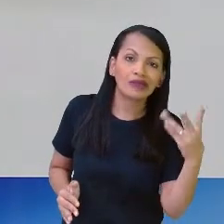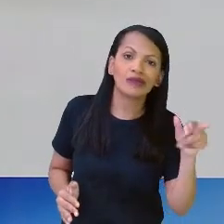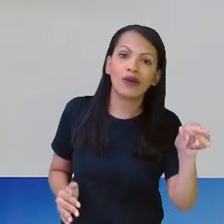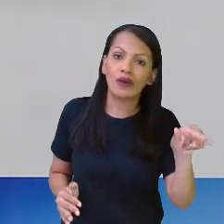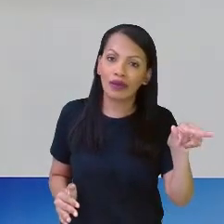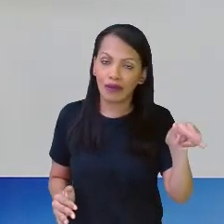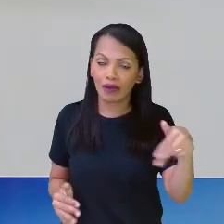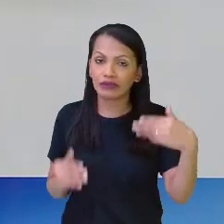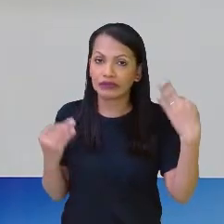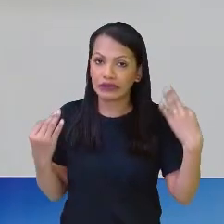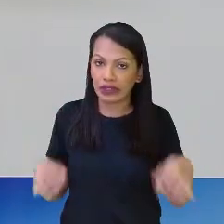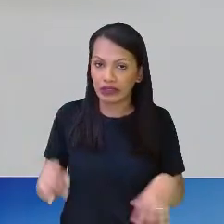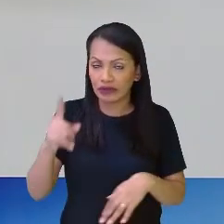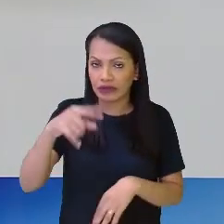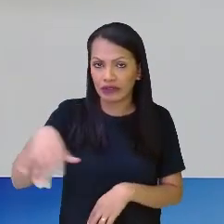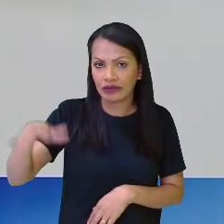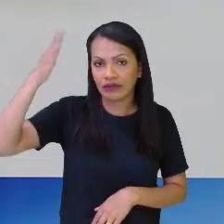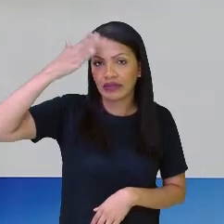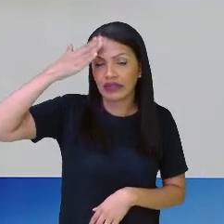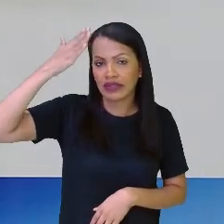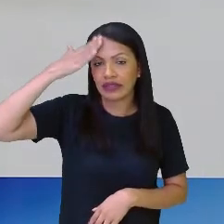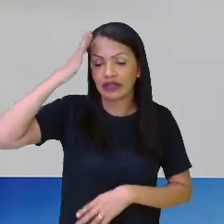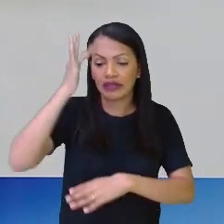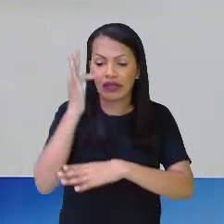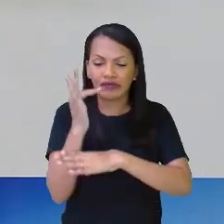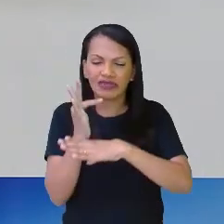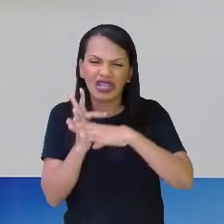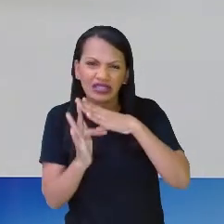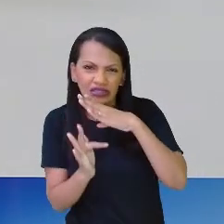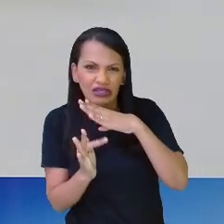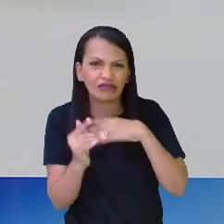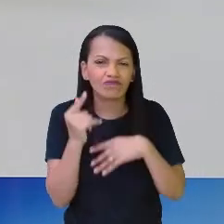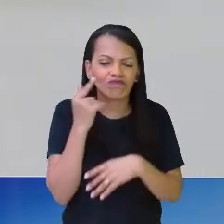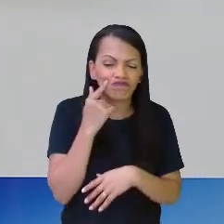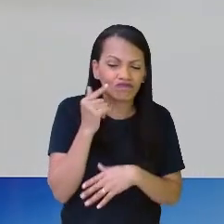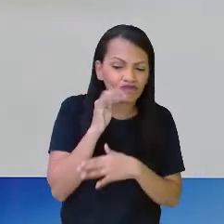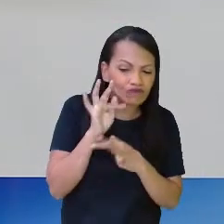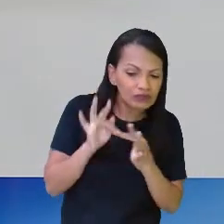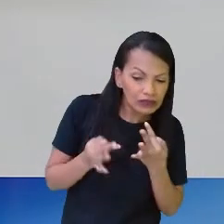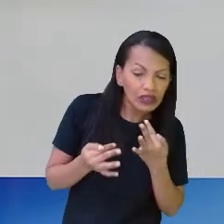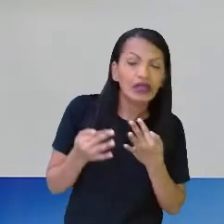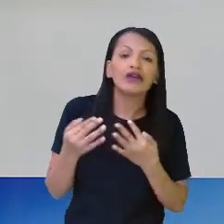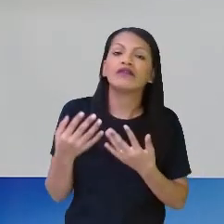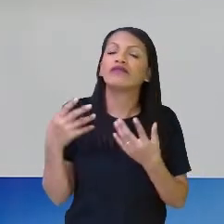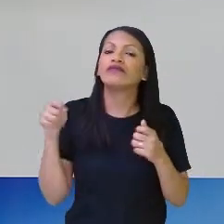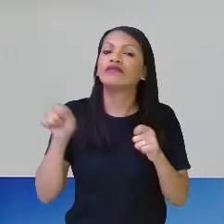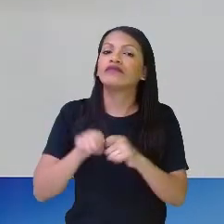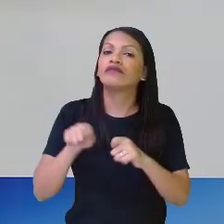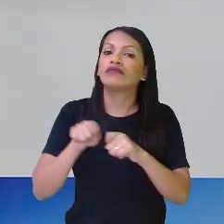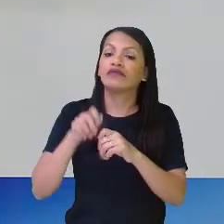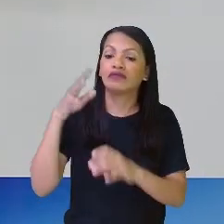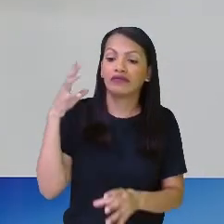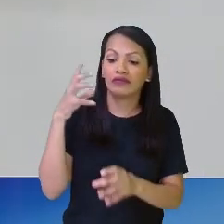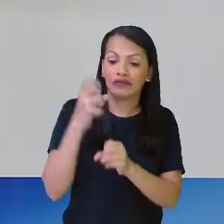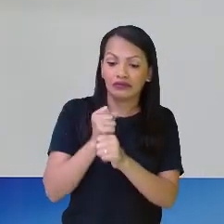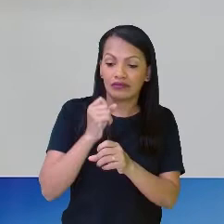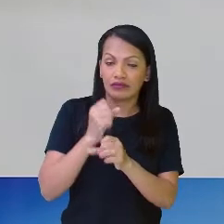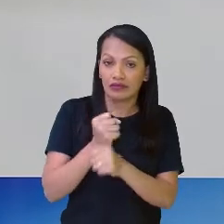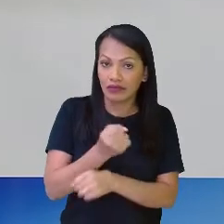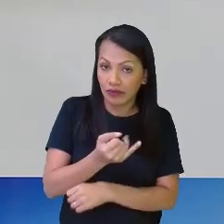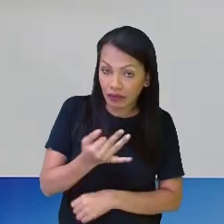entendendo aí? A fração discreta é uma fração que a gente calcula de acordo com uma quantidade.